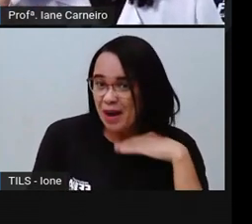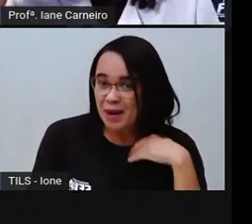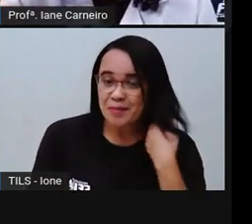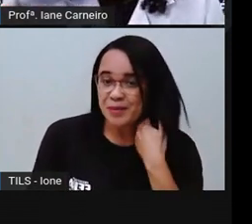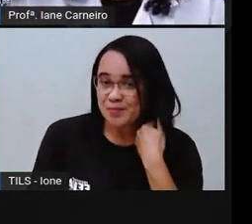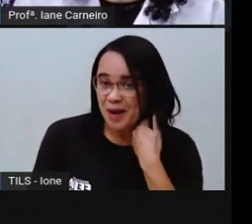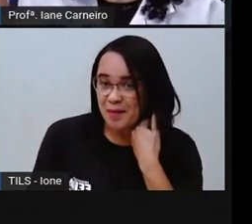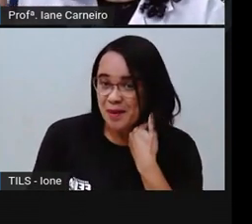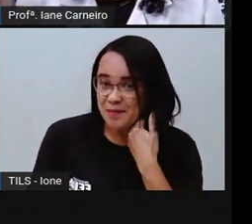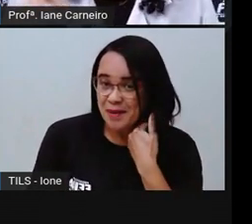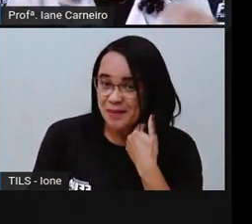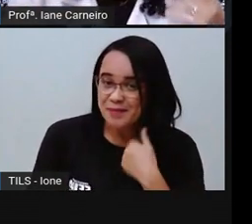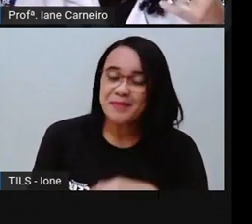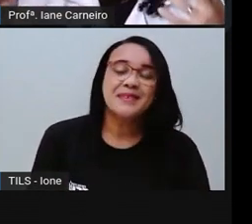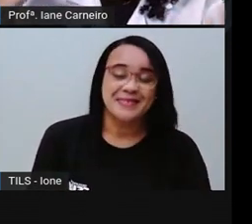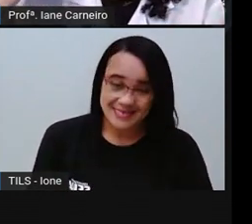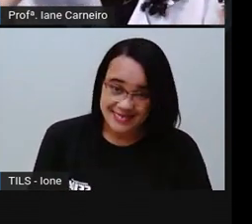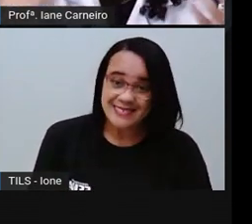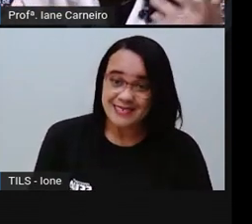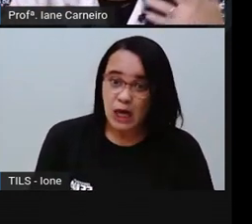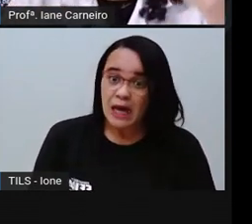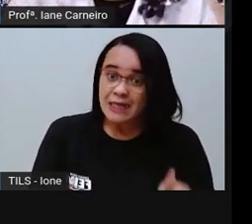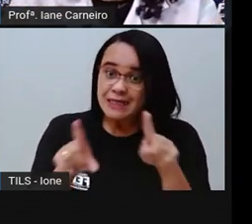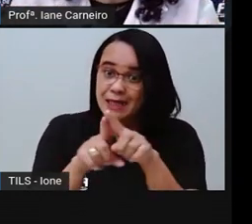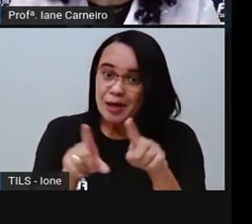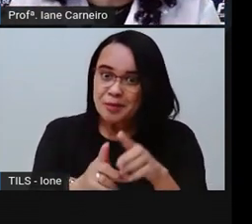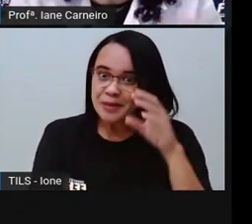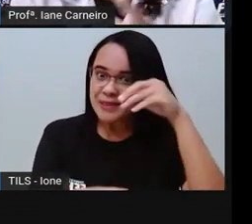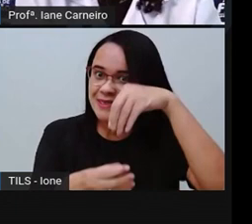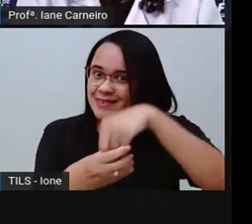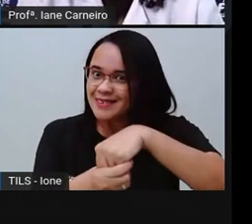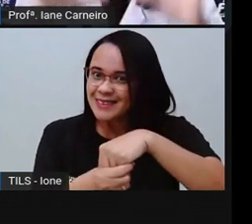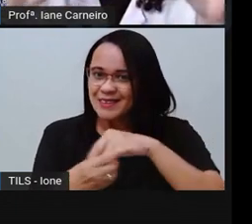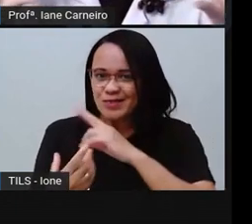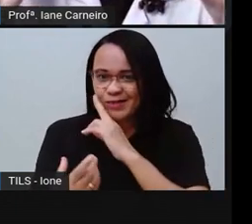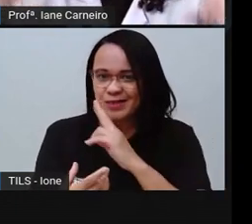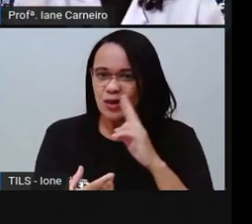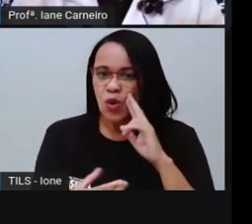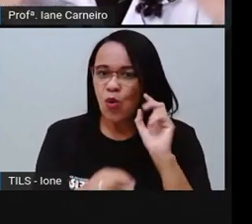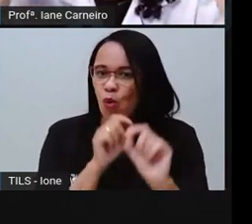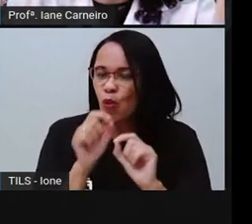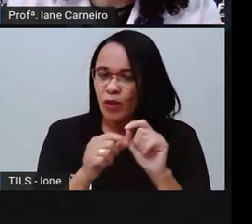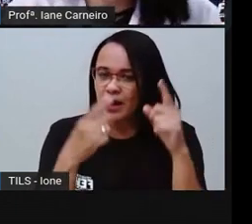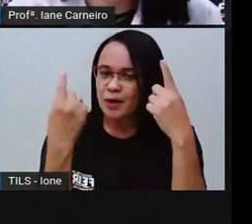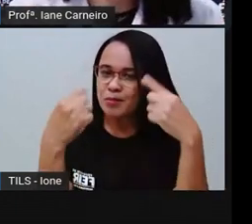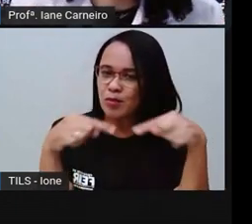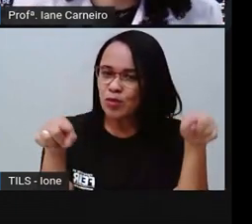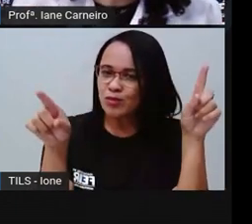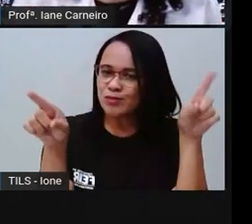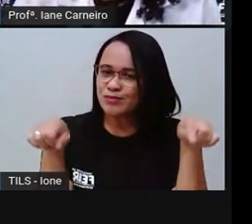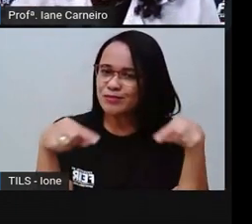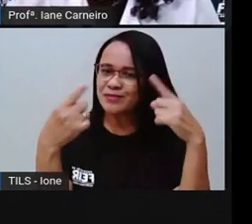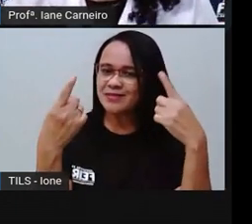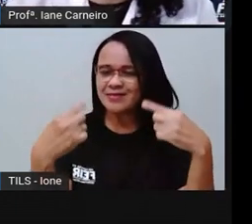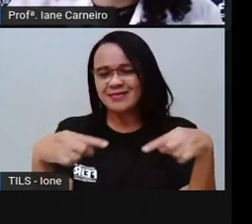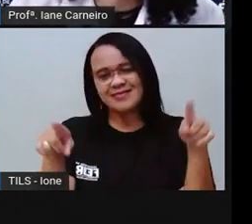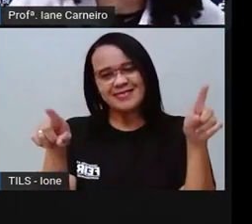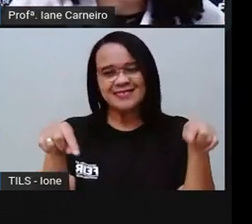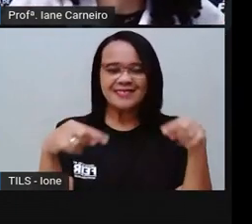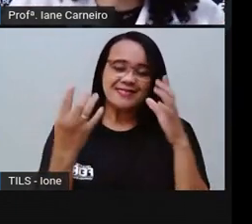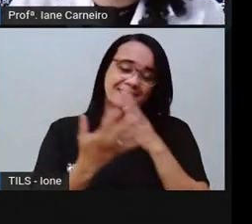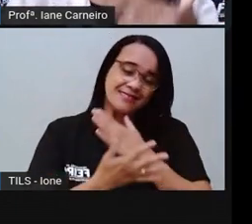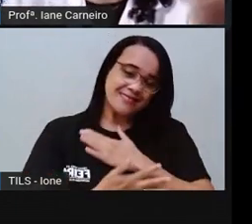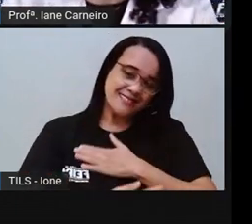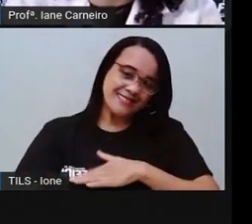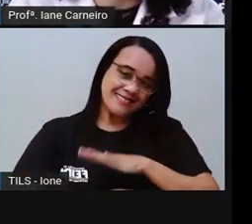musiquinha o tempo todo lá tocando, né? Que é para a pessoa ficar curtindo a musiquinha. Então, é um ambiente diferente, né? Agora, aqui no